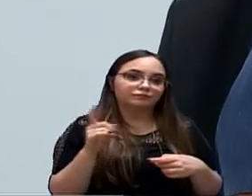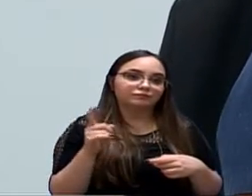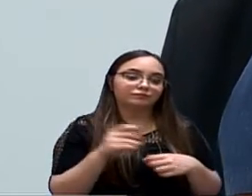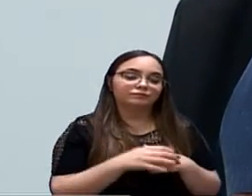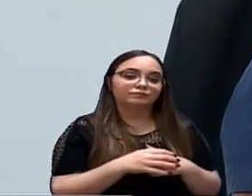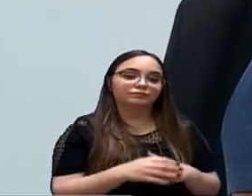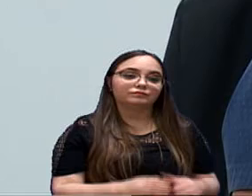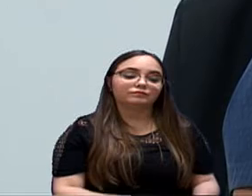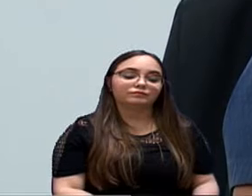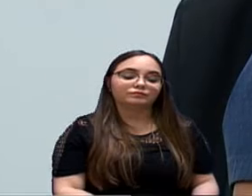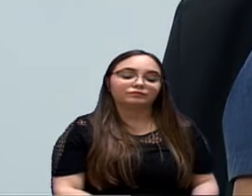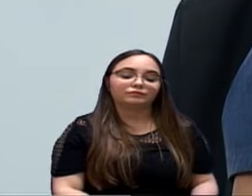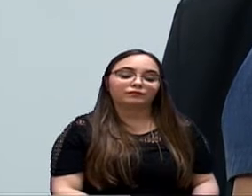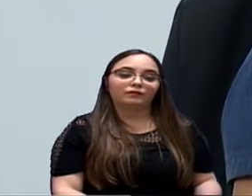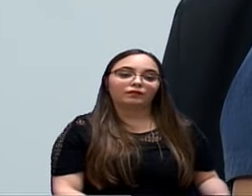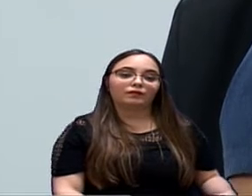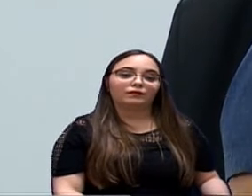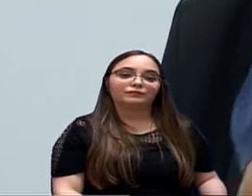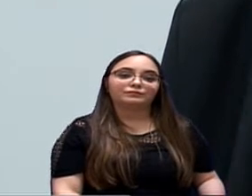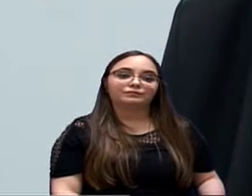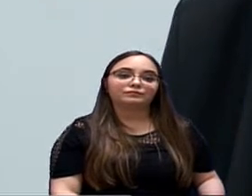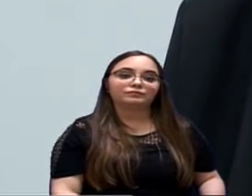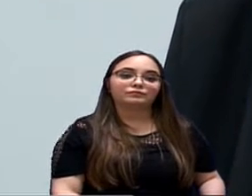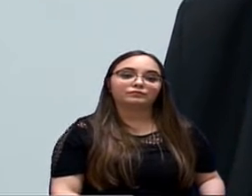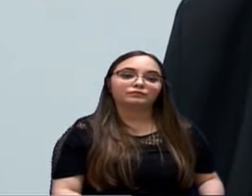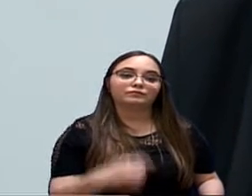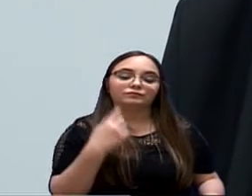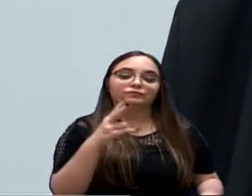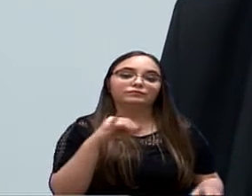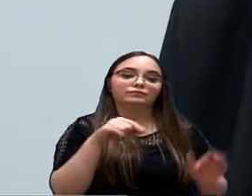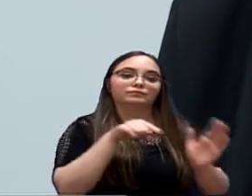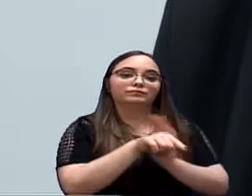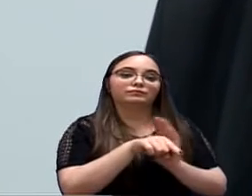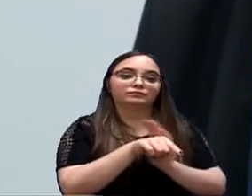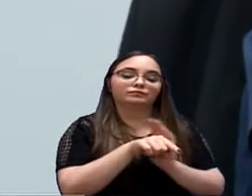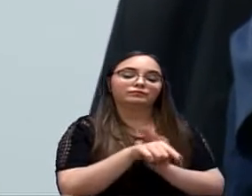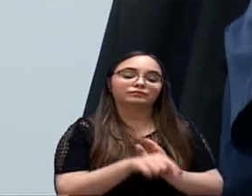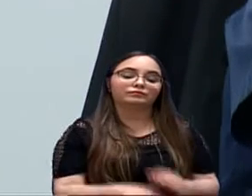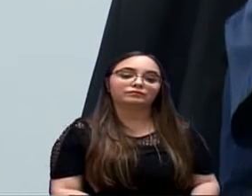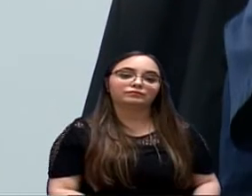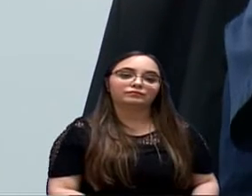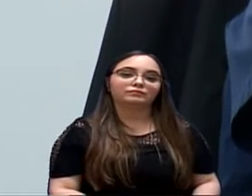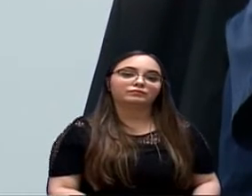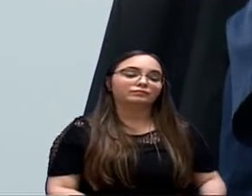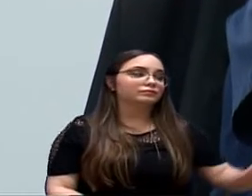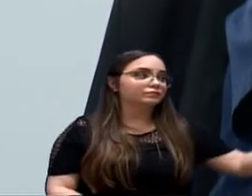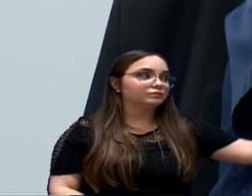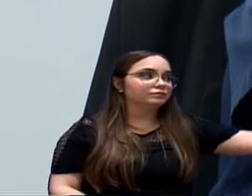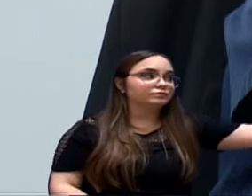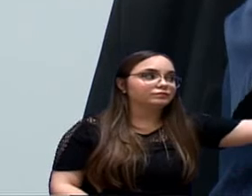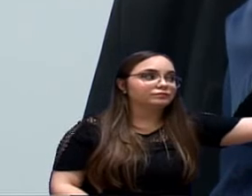audiência pública, tudo. E nós vamos analisar o substitutivo dela essa semana aqui